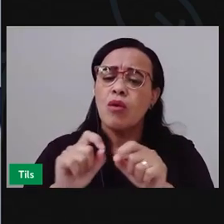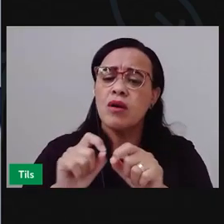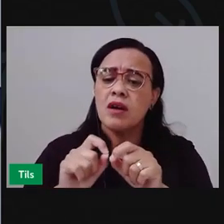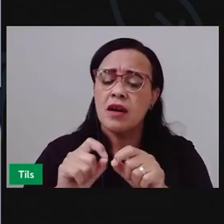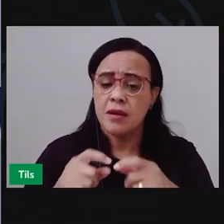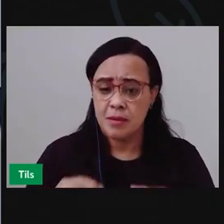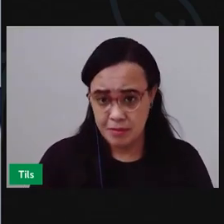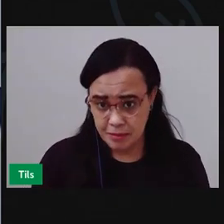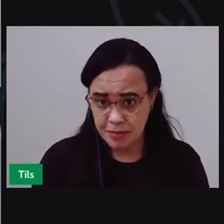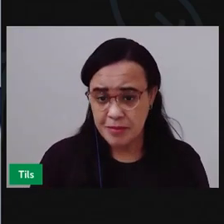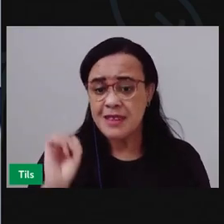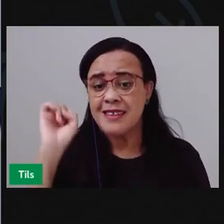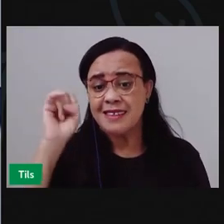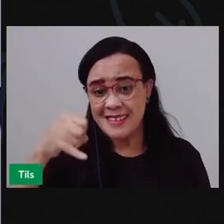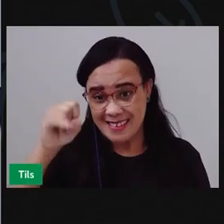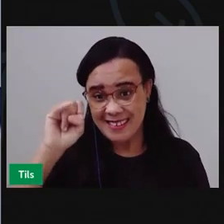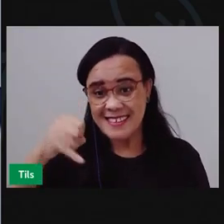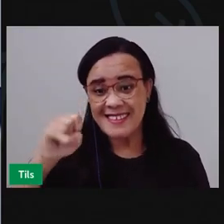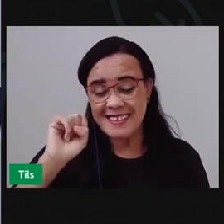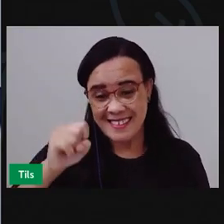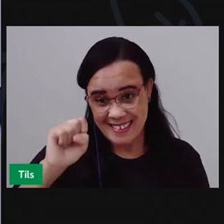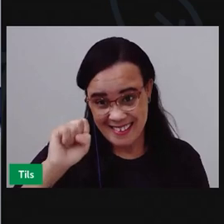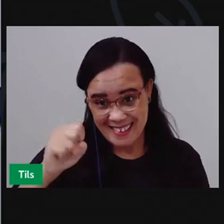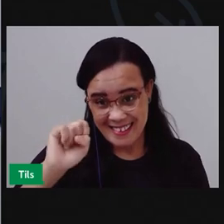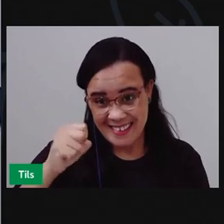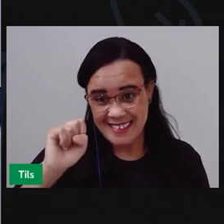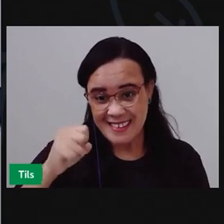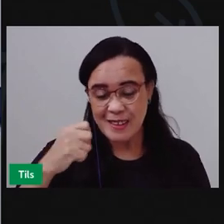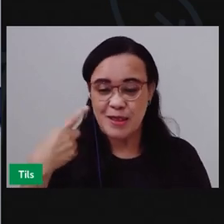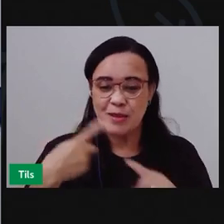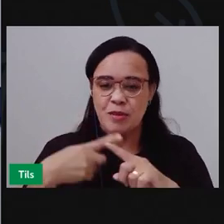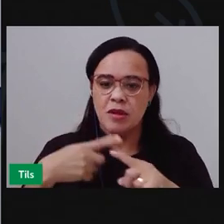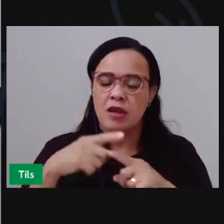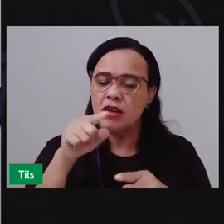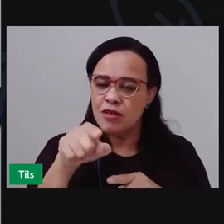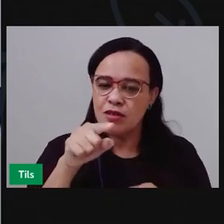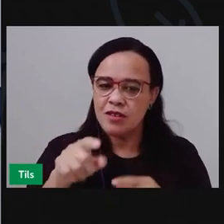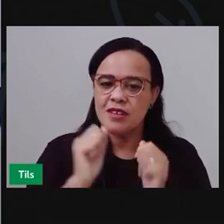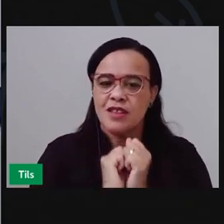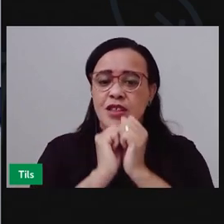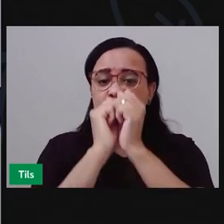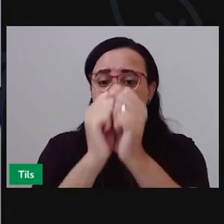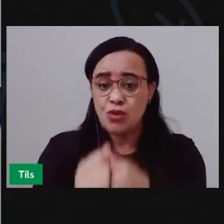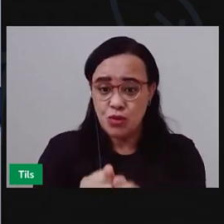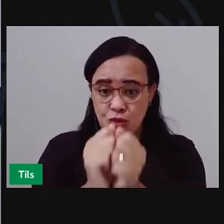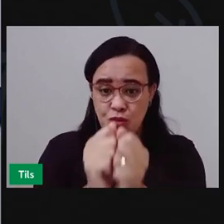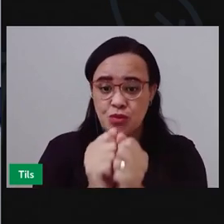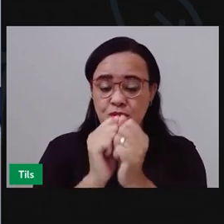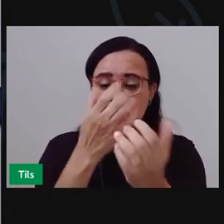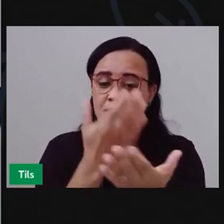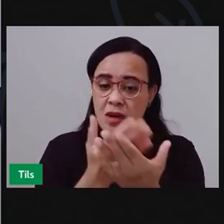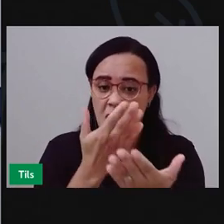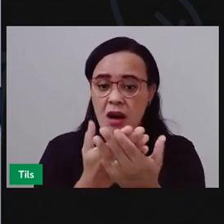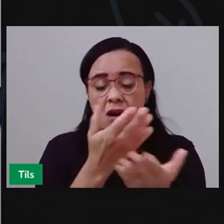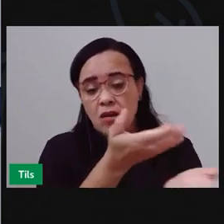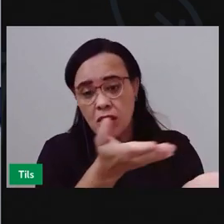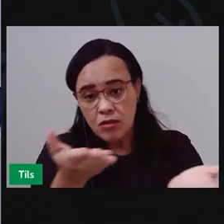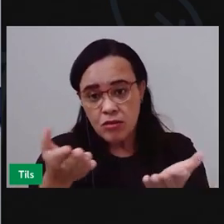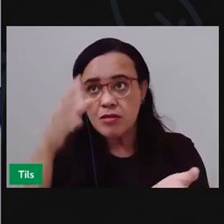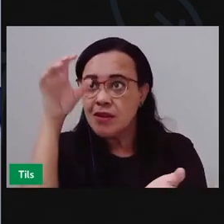Sim, porque vocês estão acompanhando aqui as aulas comigo, estão aprendendo sobre esse assunto.